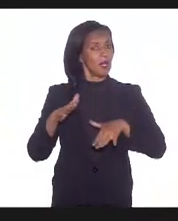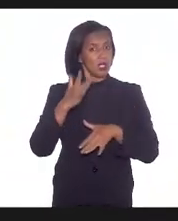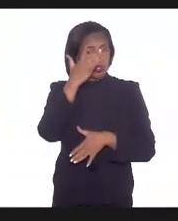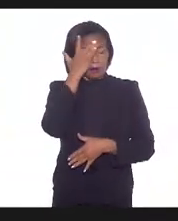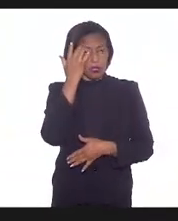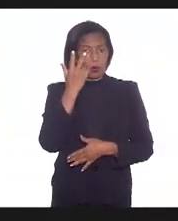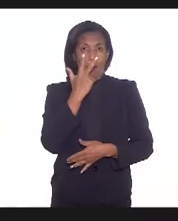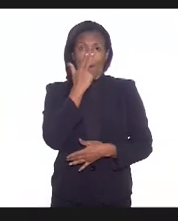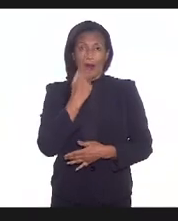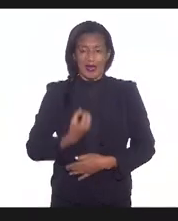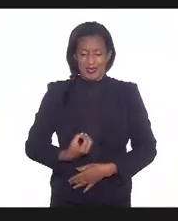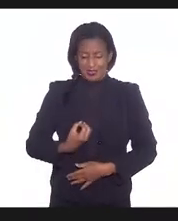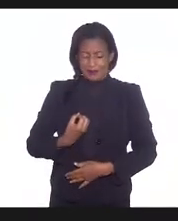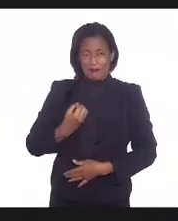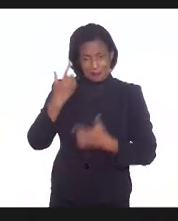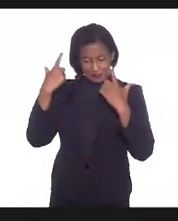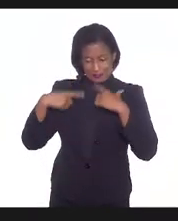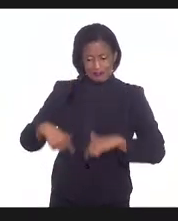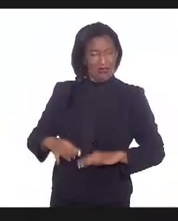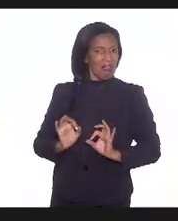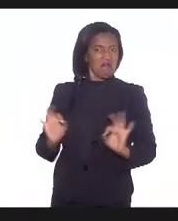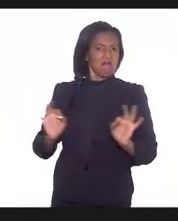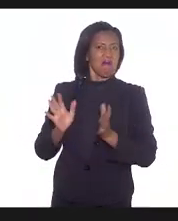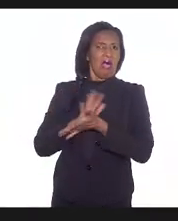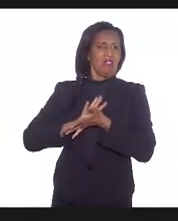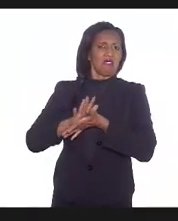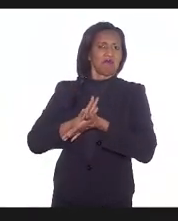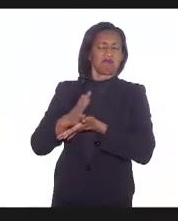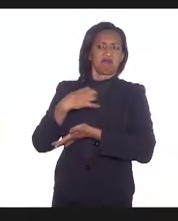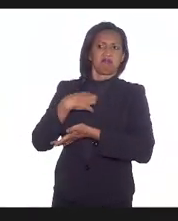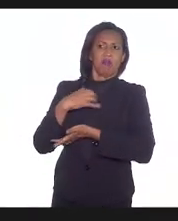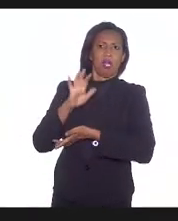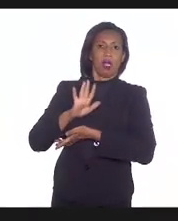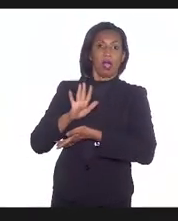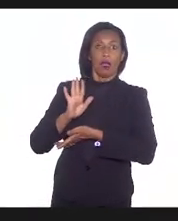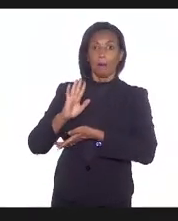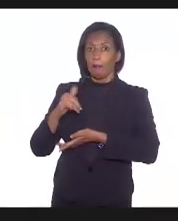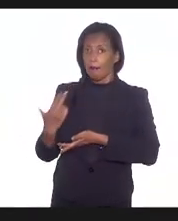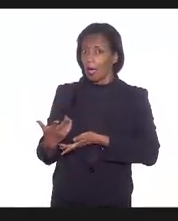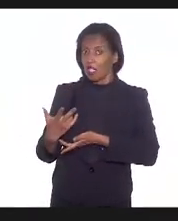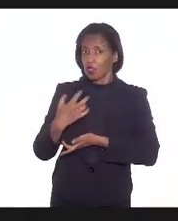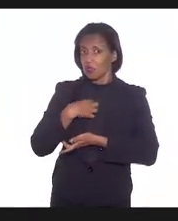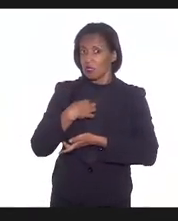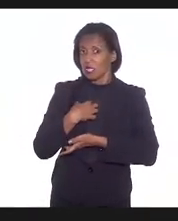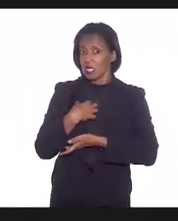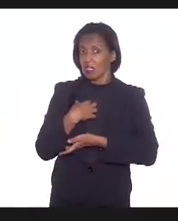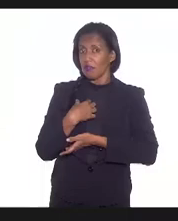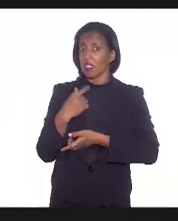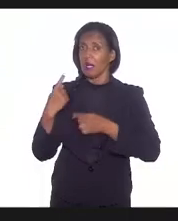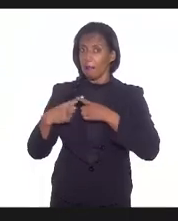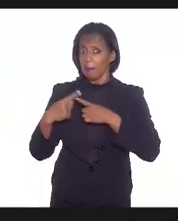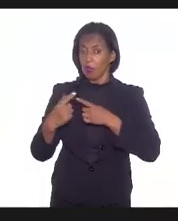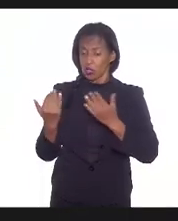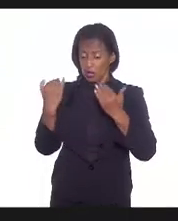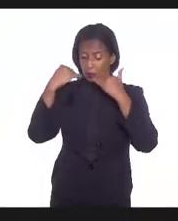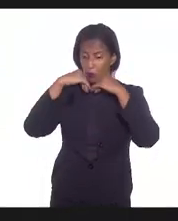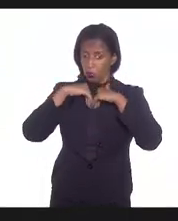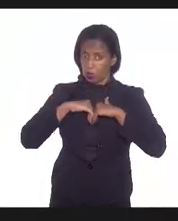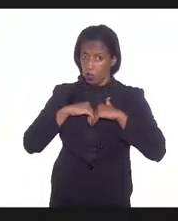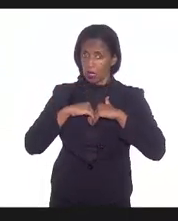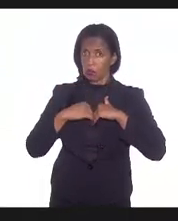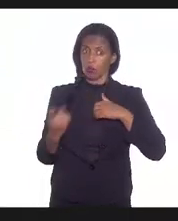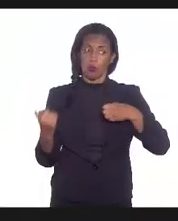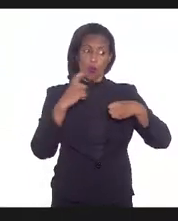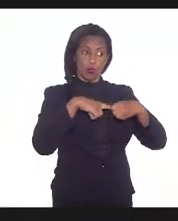aparentemente não sentem nada, mas não sentem nada não quer dizer que ele não possa produzir um agravo em seguida ao seu